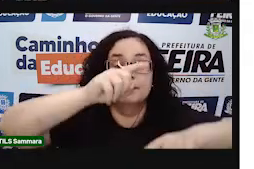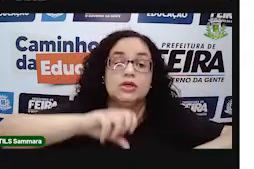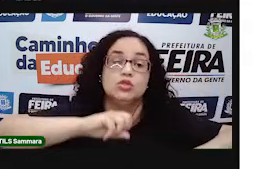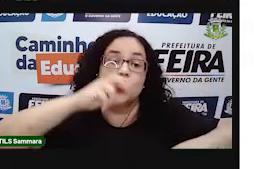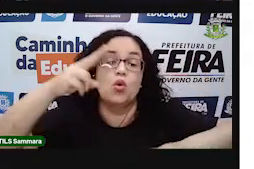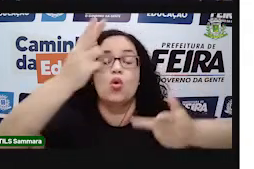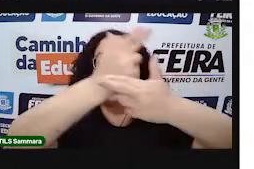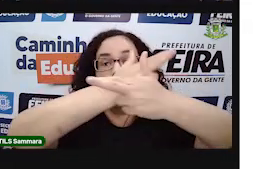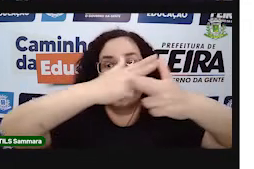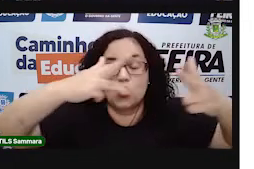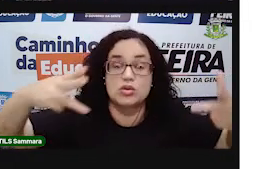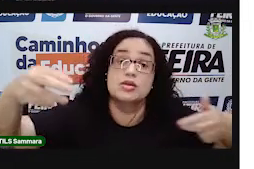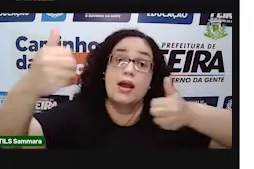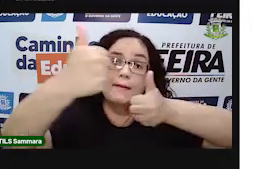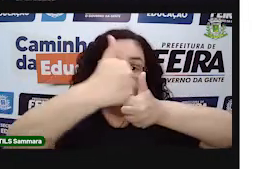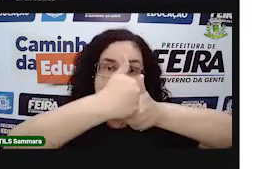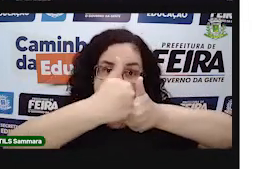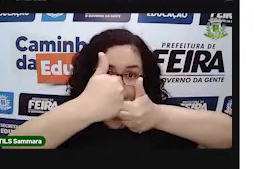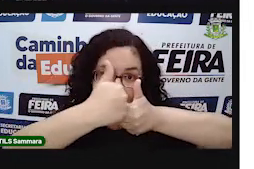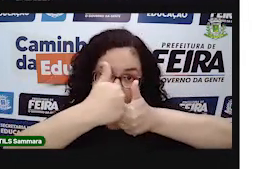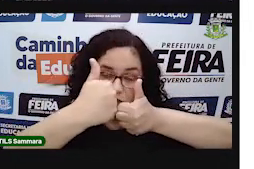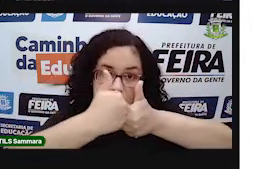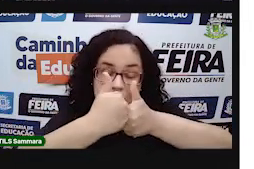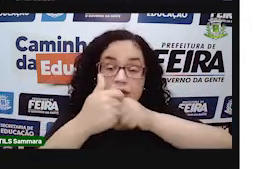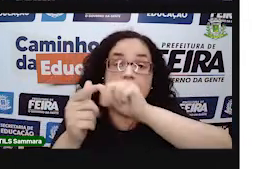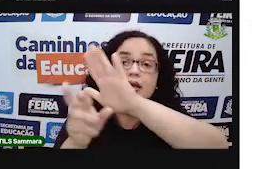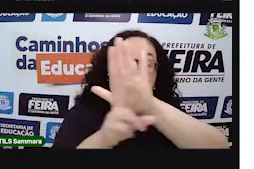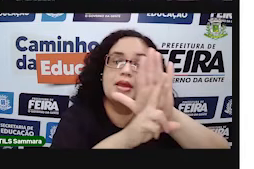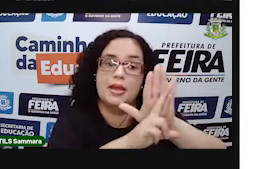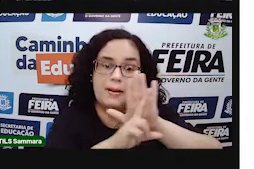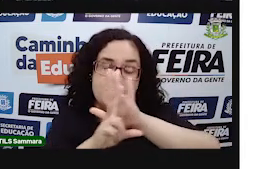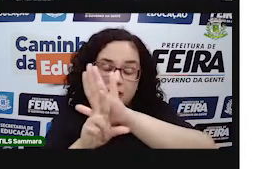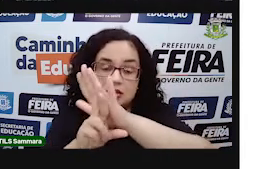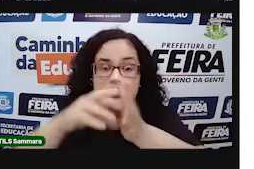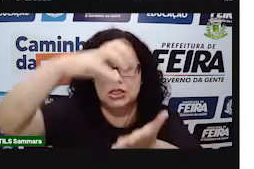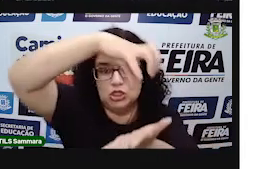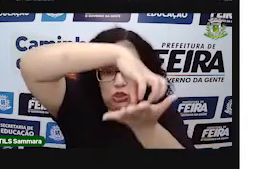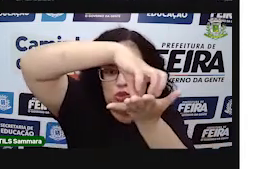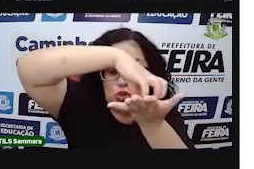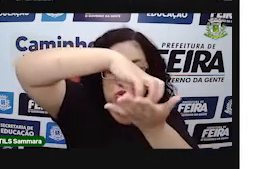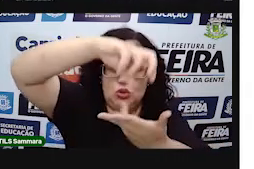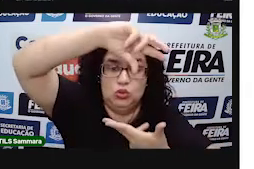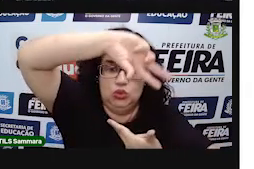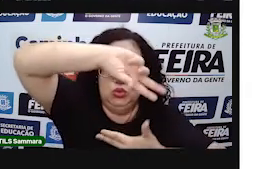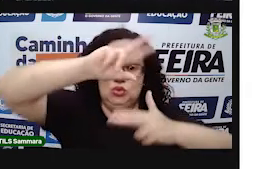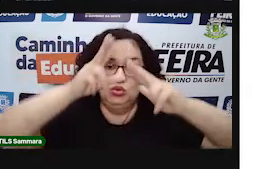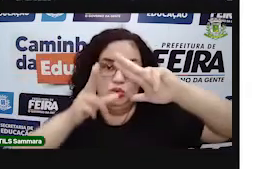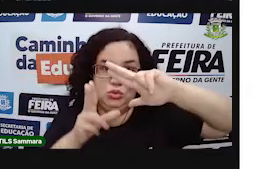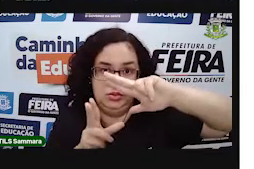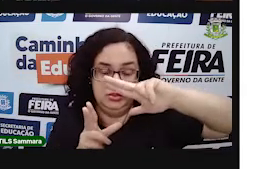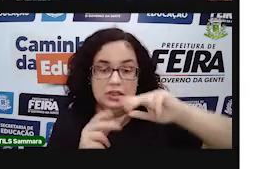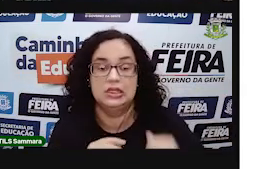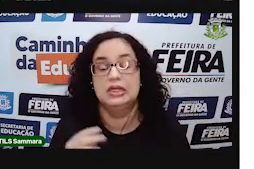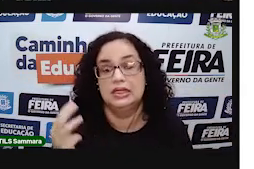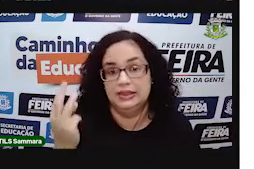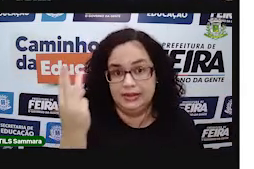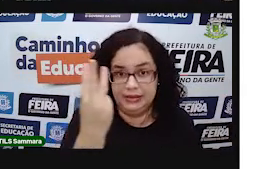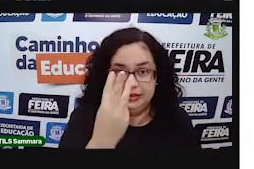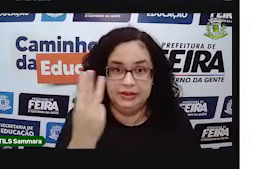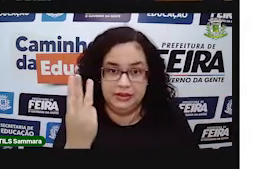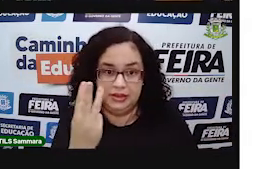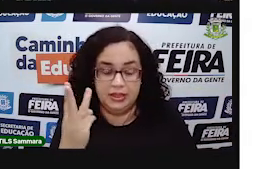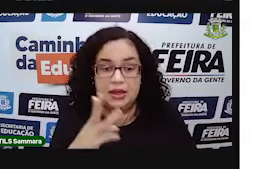coisas que estiverem próximas de você e que representam sólidos geométricos. que tem aí três